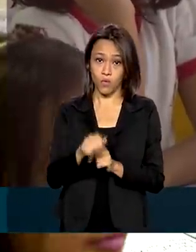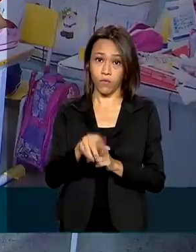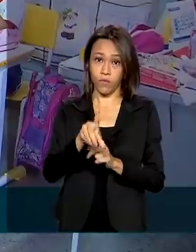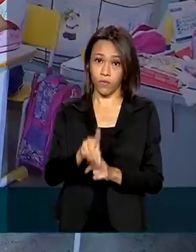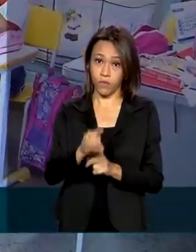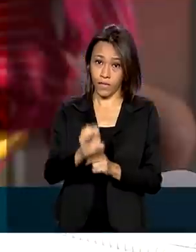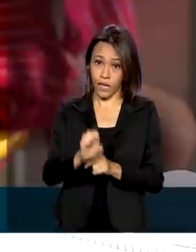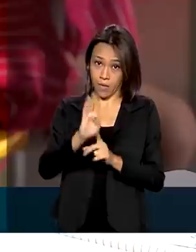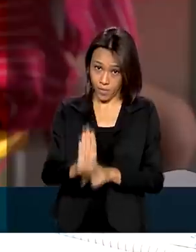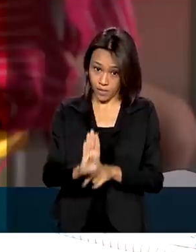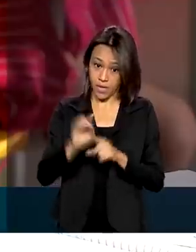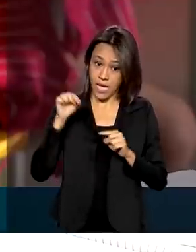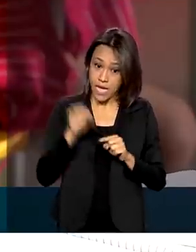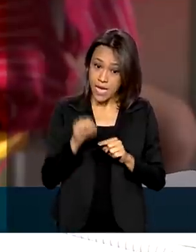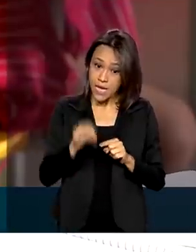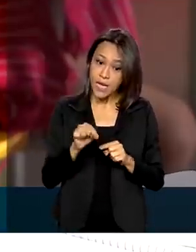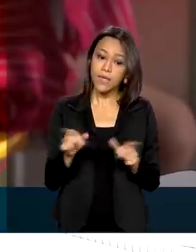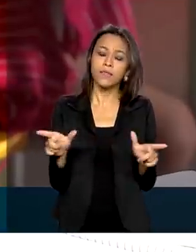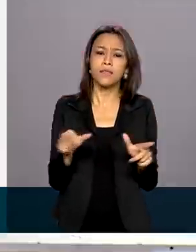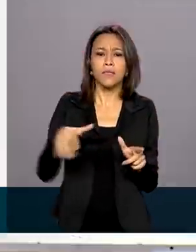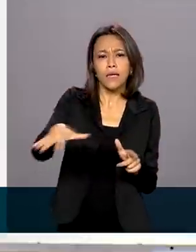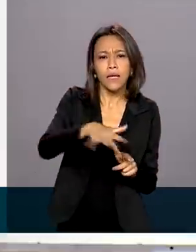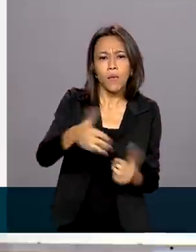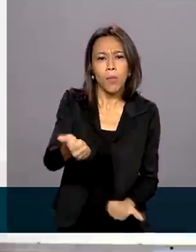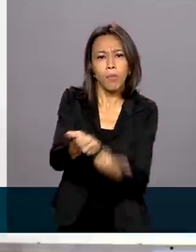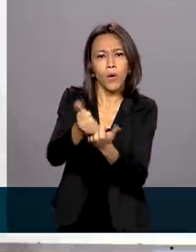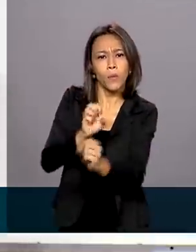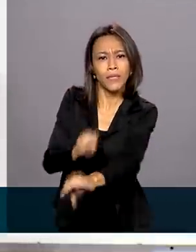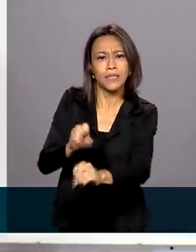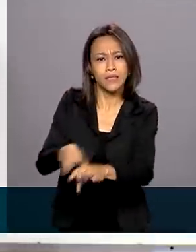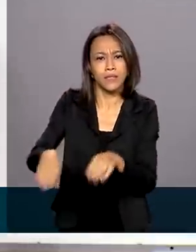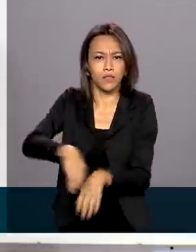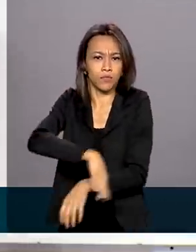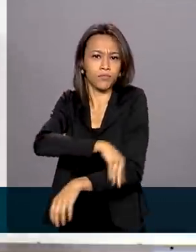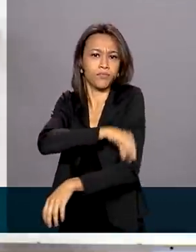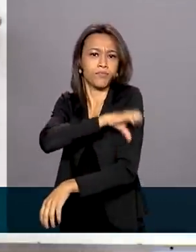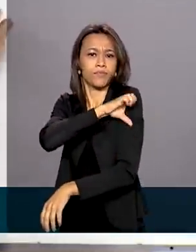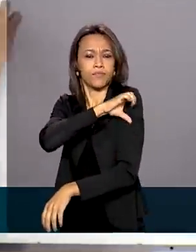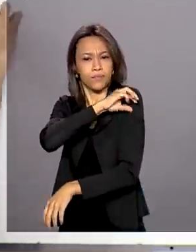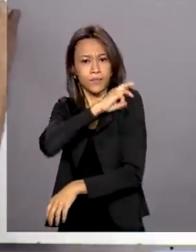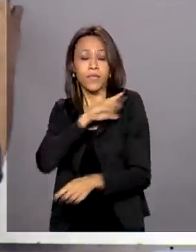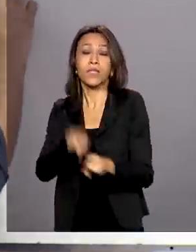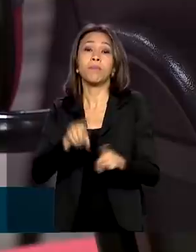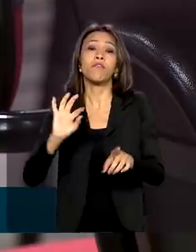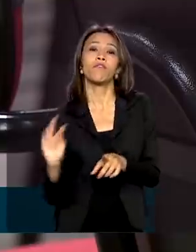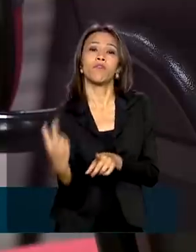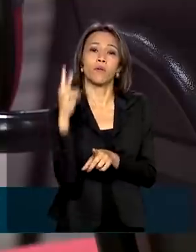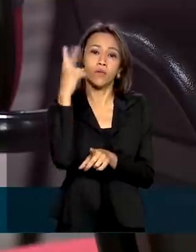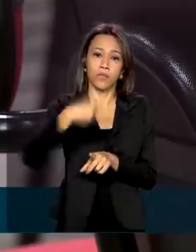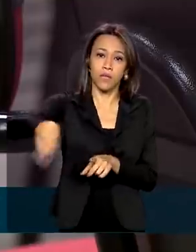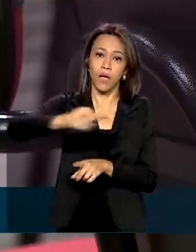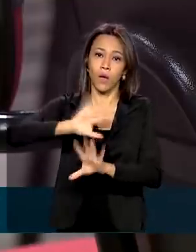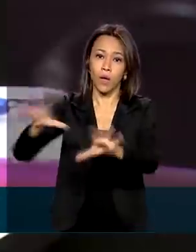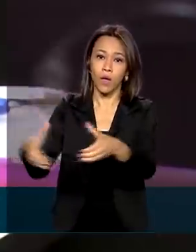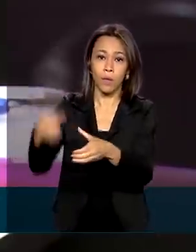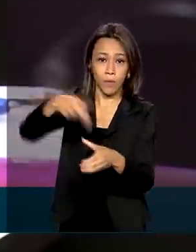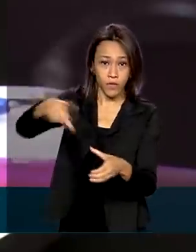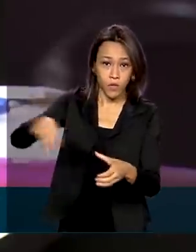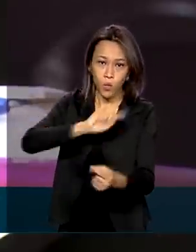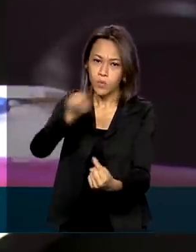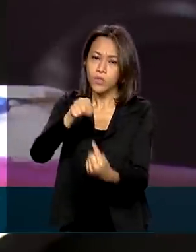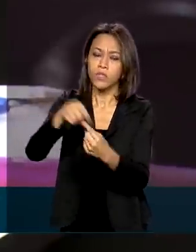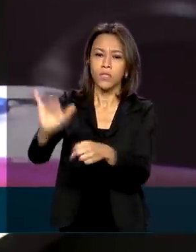Manutenção e Desenvolvimento da Educação Básica e de Valorização dos Profissionais da Educação tem como estratégia